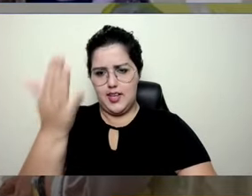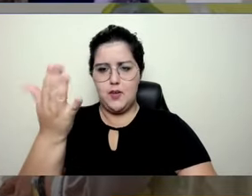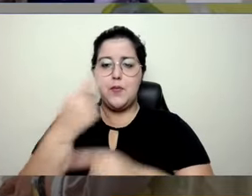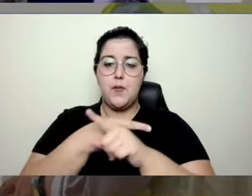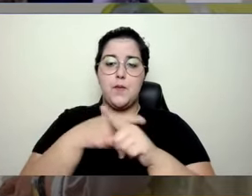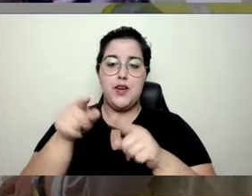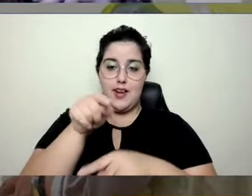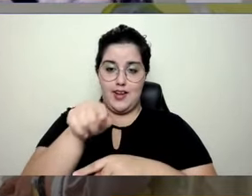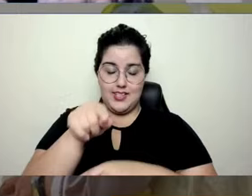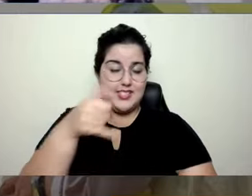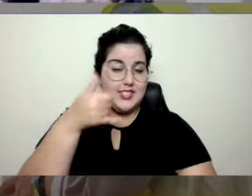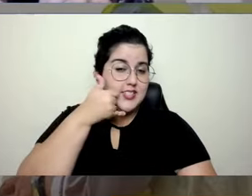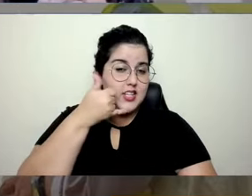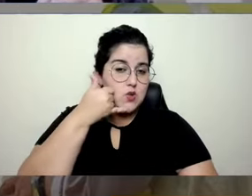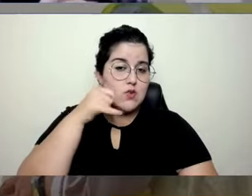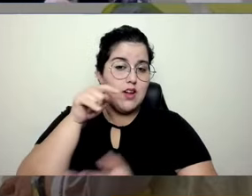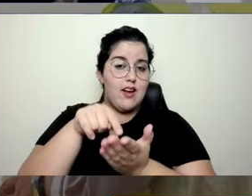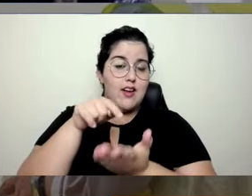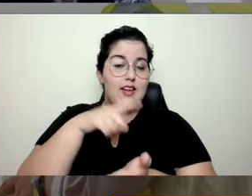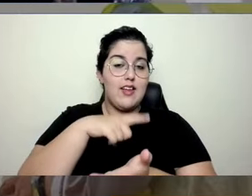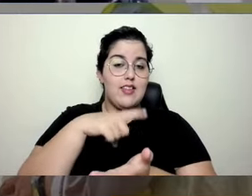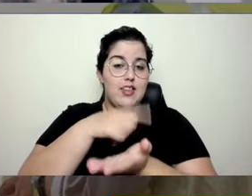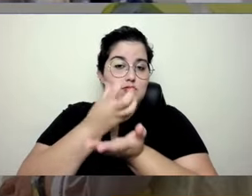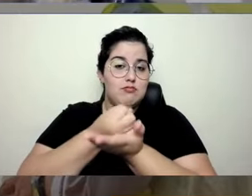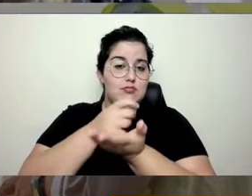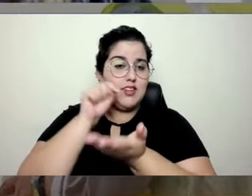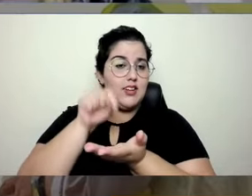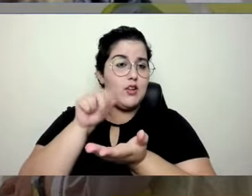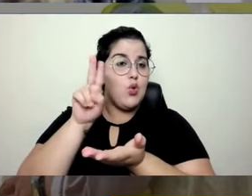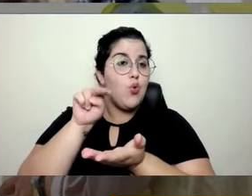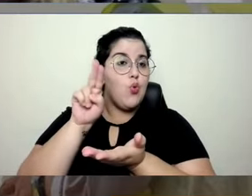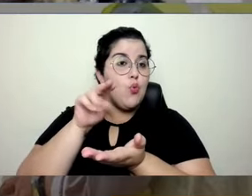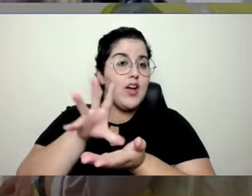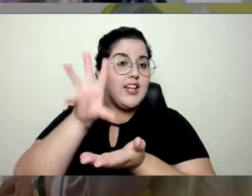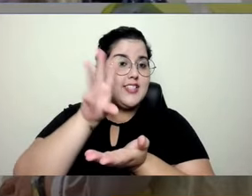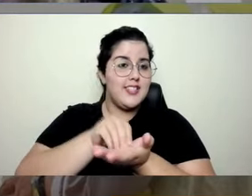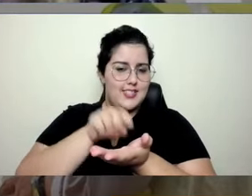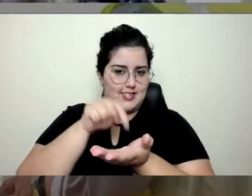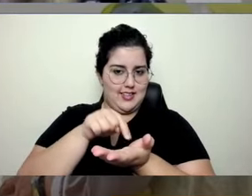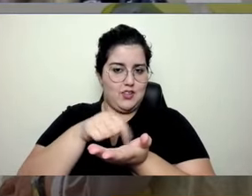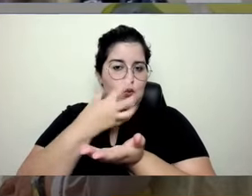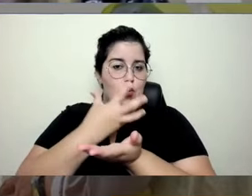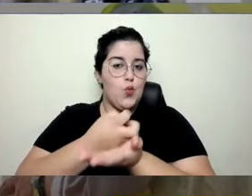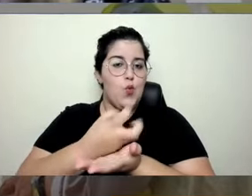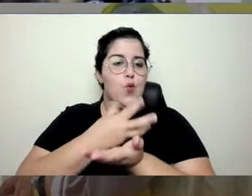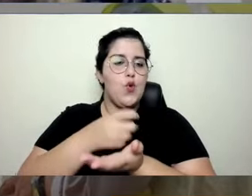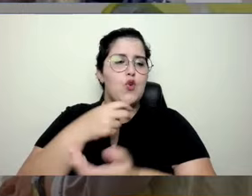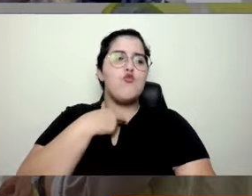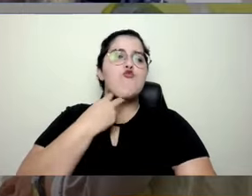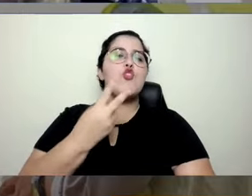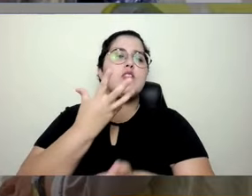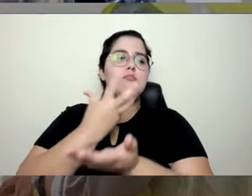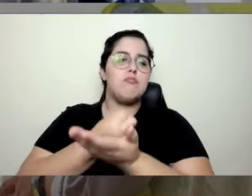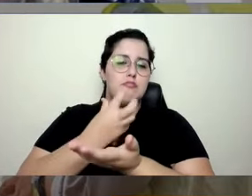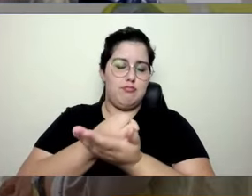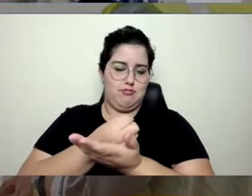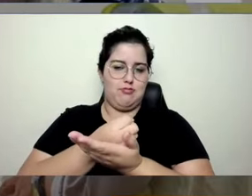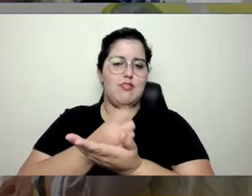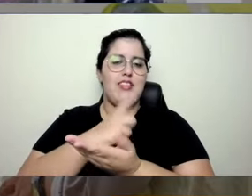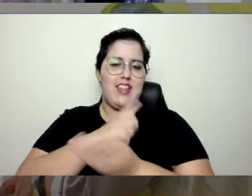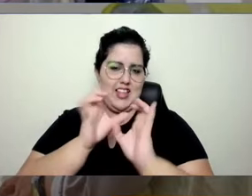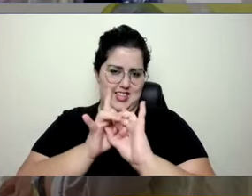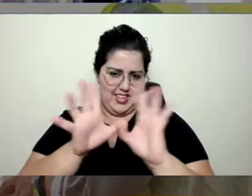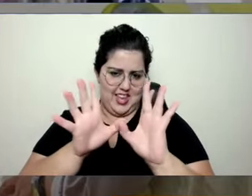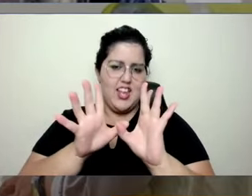microfonezinho dele não desliga. Já teve algum aplicativo aí que perguntou, deixa seu microfone